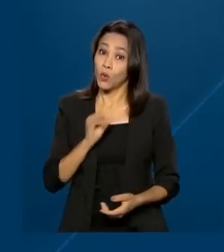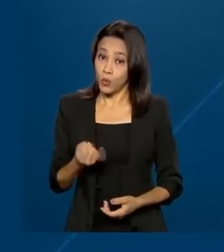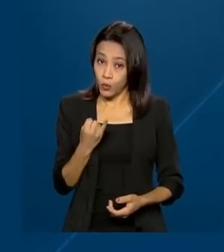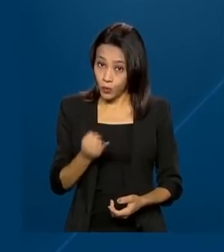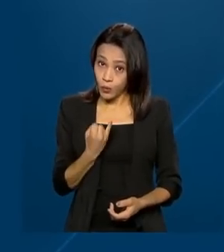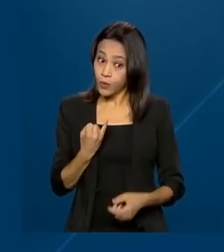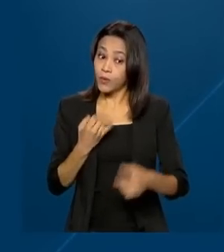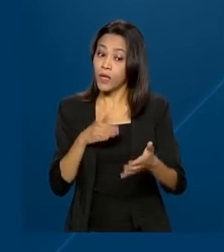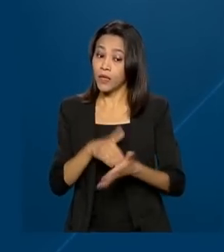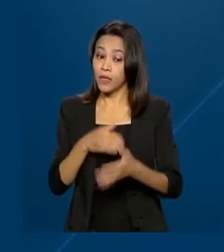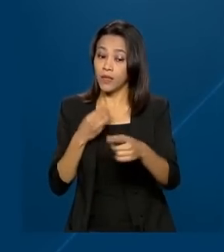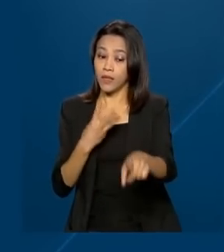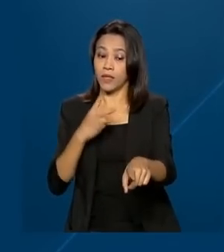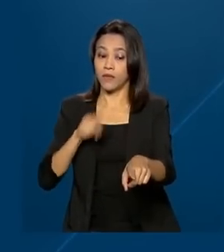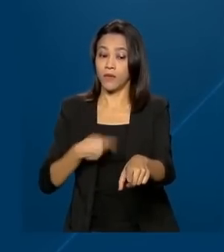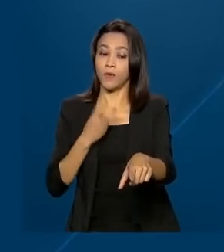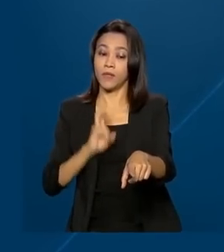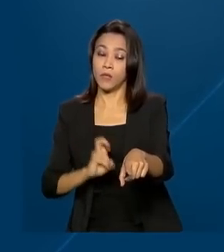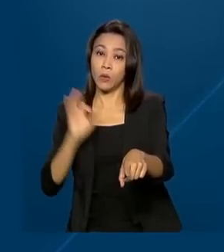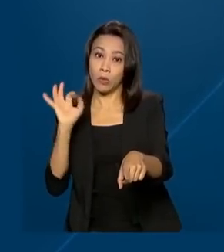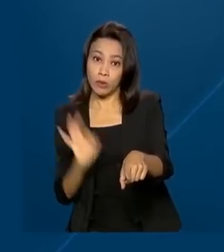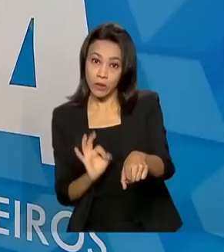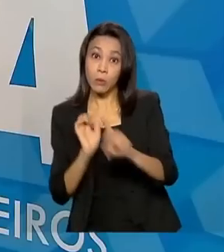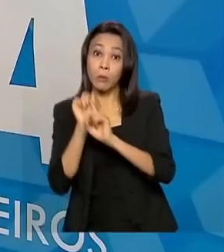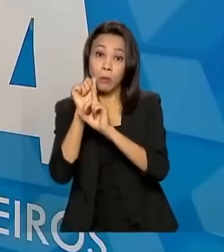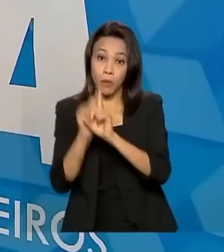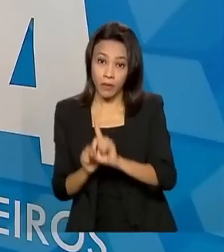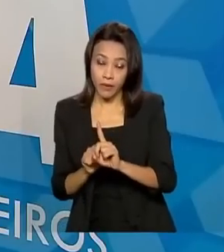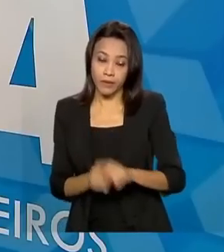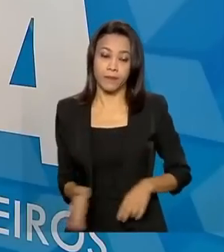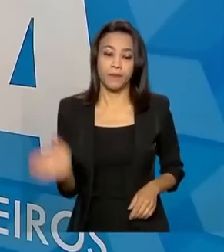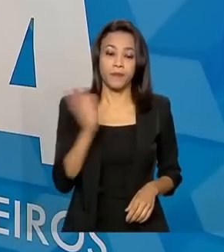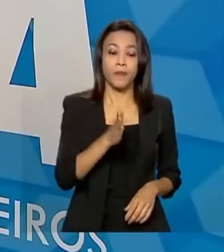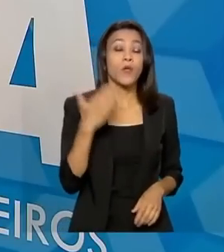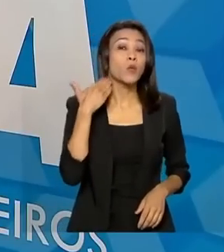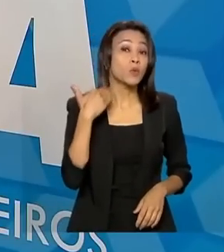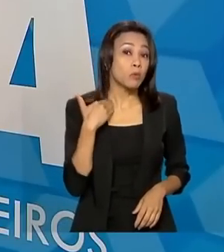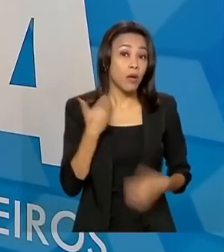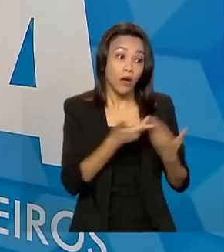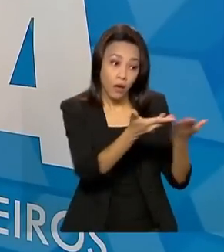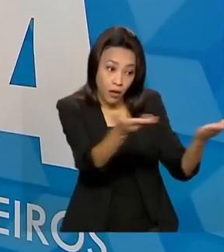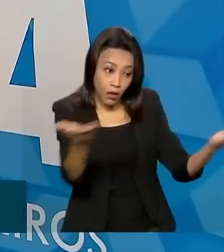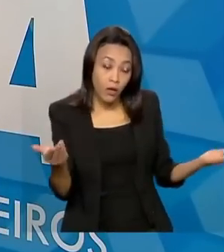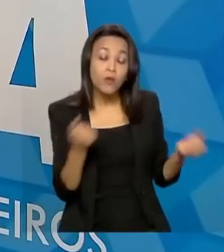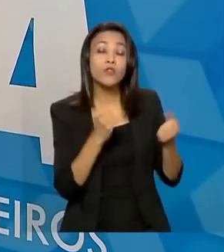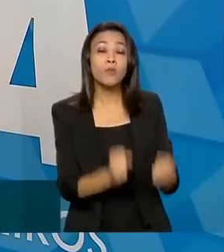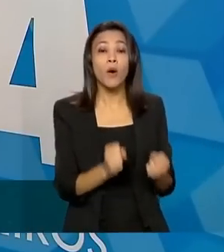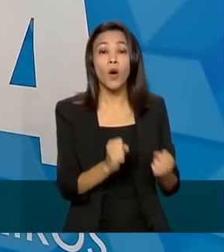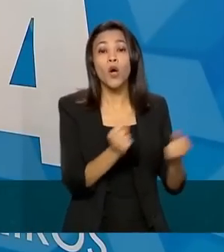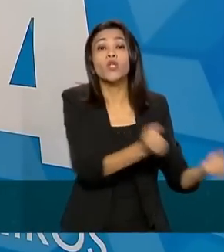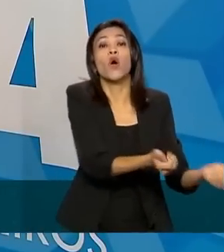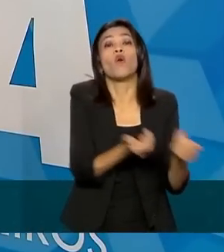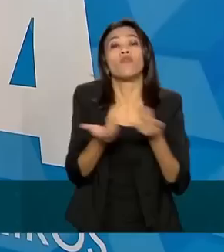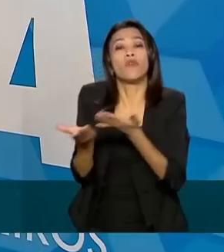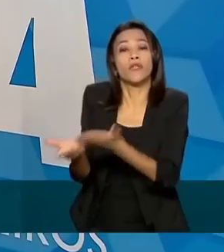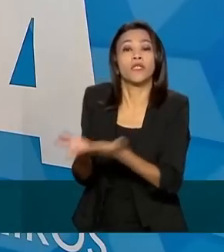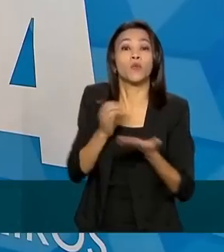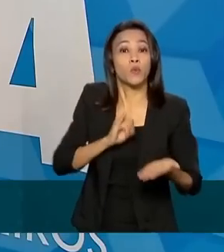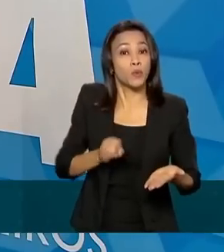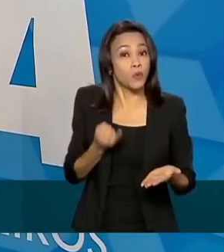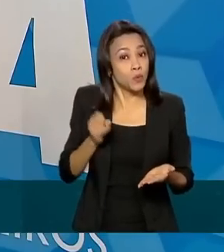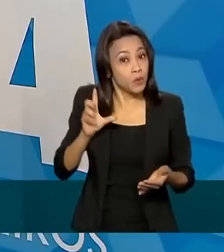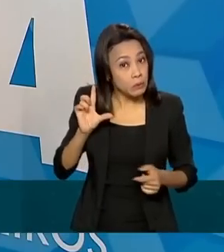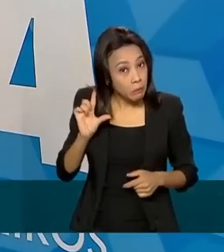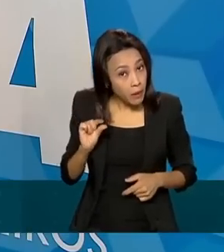de até 3,5% por mês. Os bancos podem oferecer prestações com juros menores a